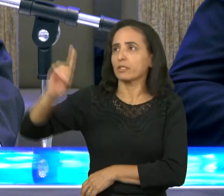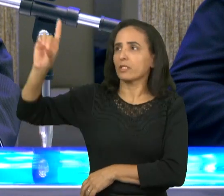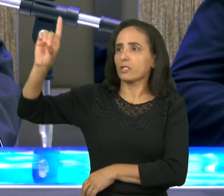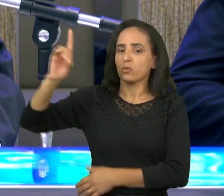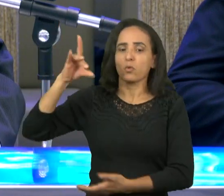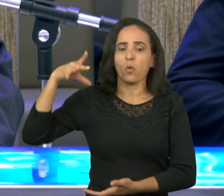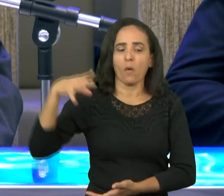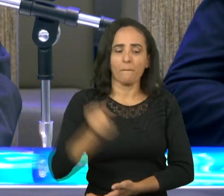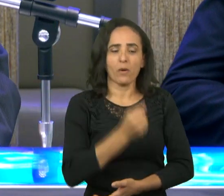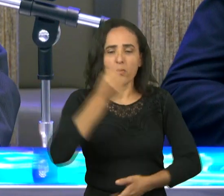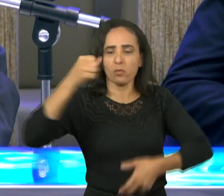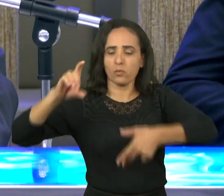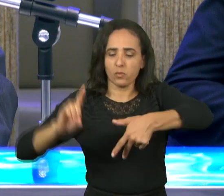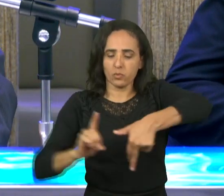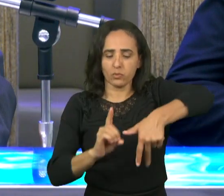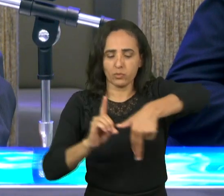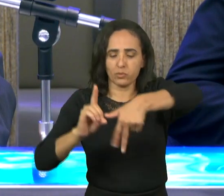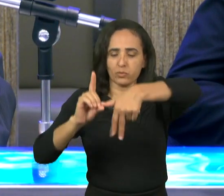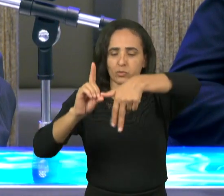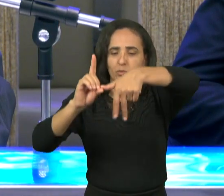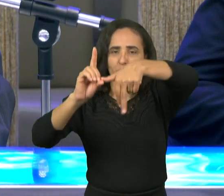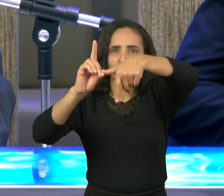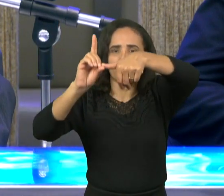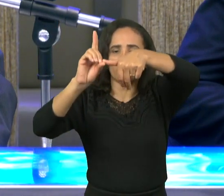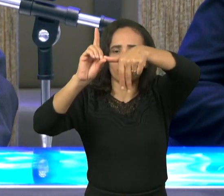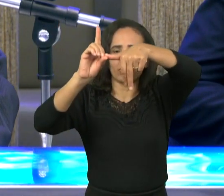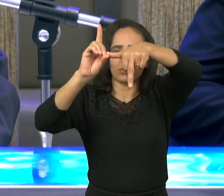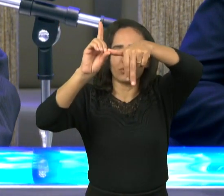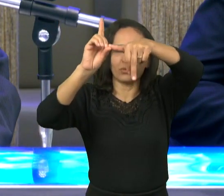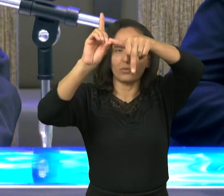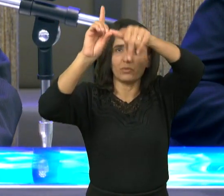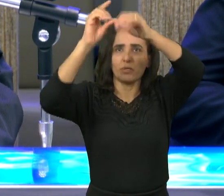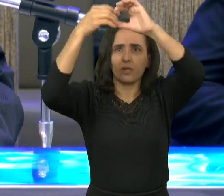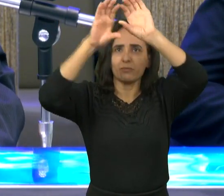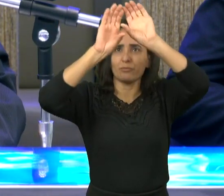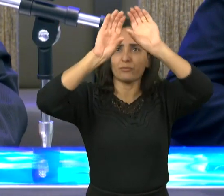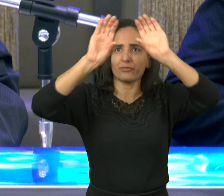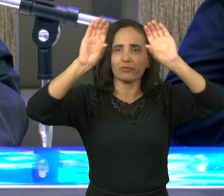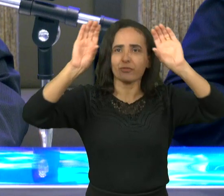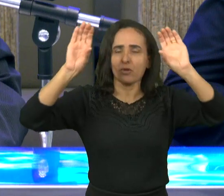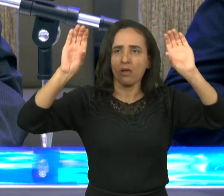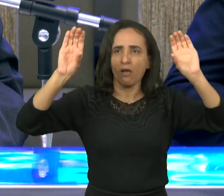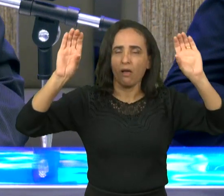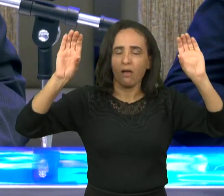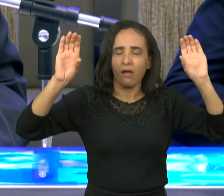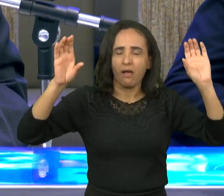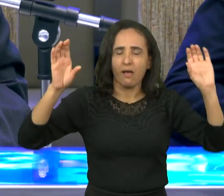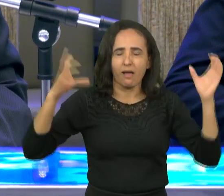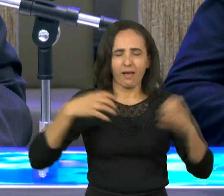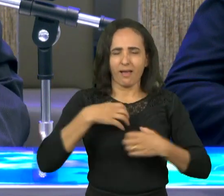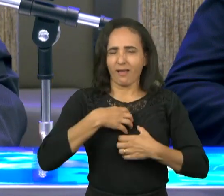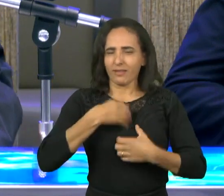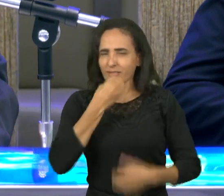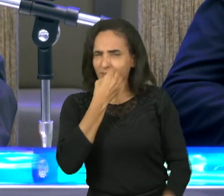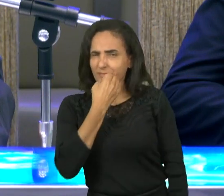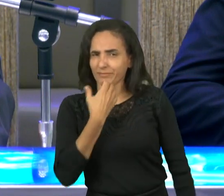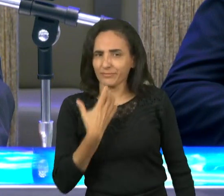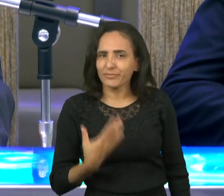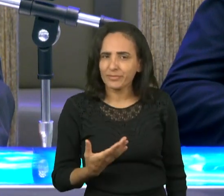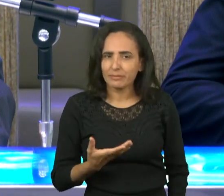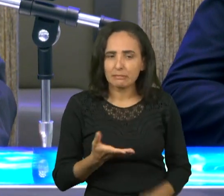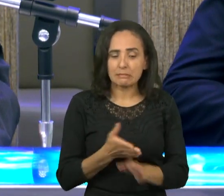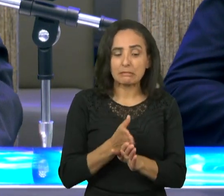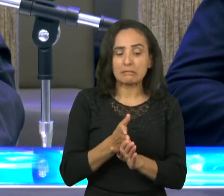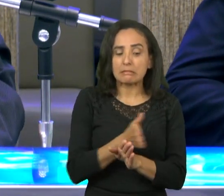visto como antes da sua trasladação antes de ser arrebatado